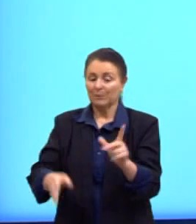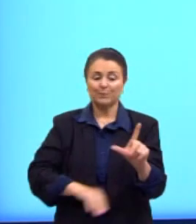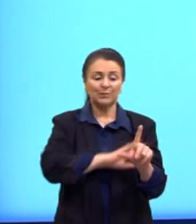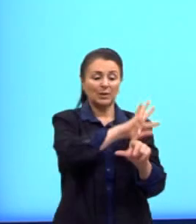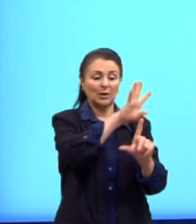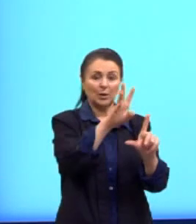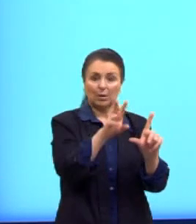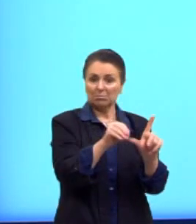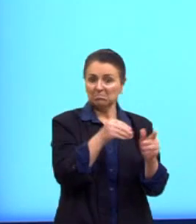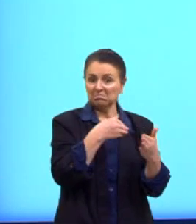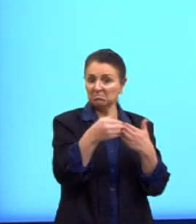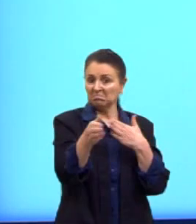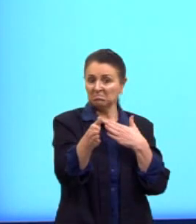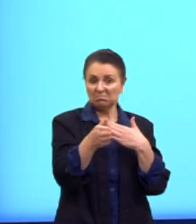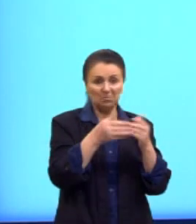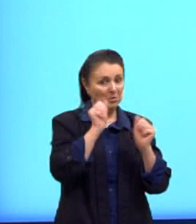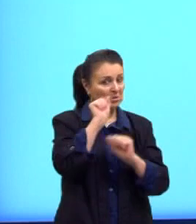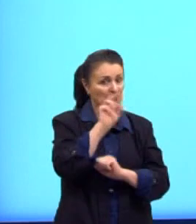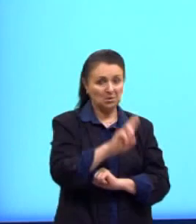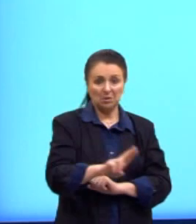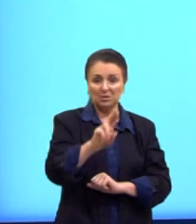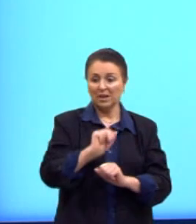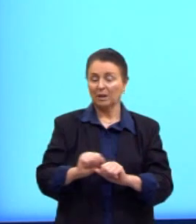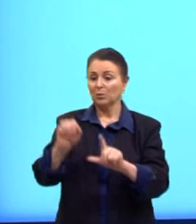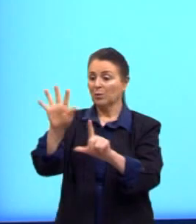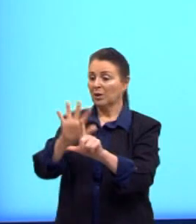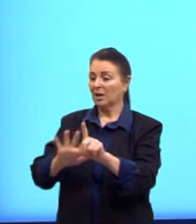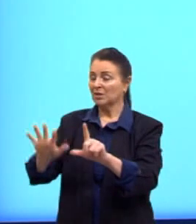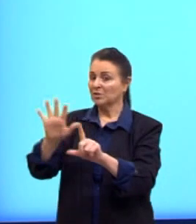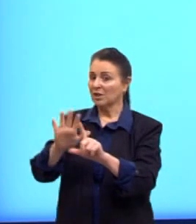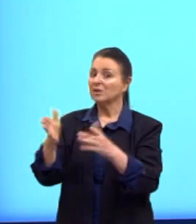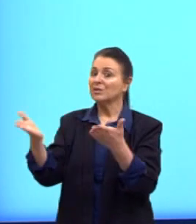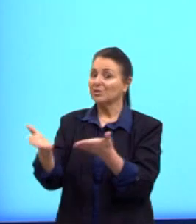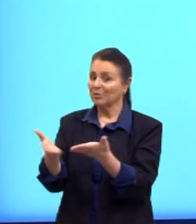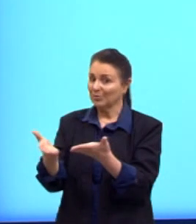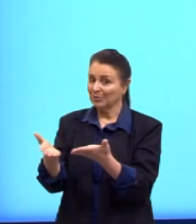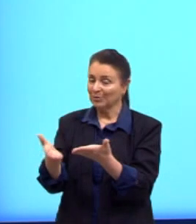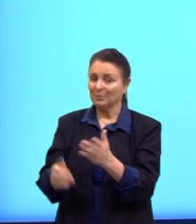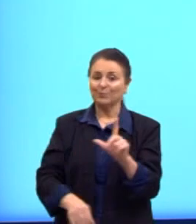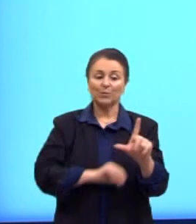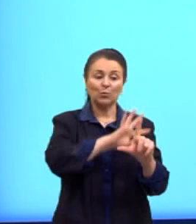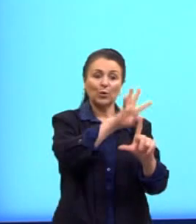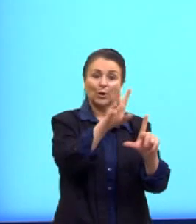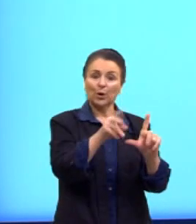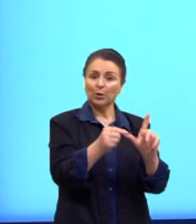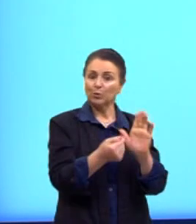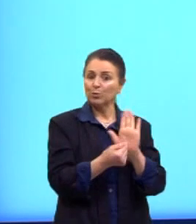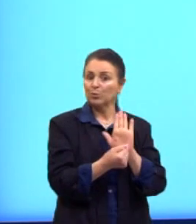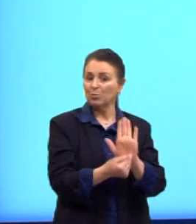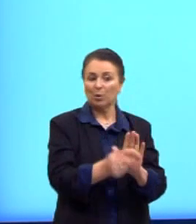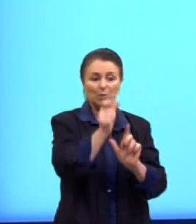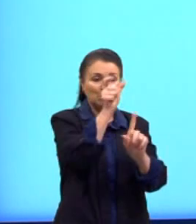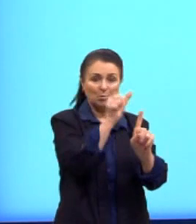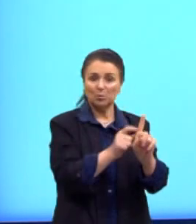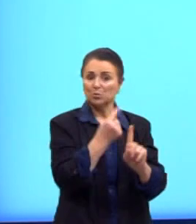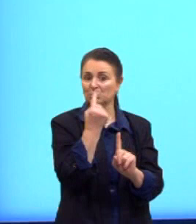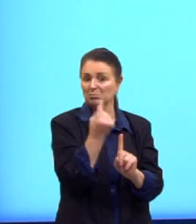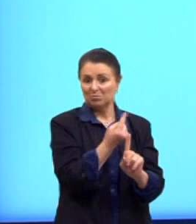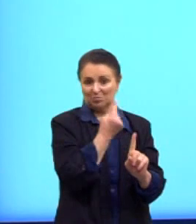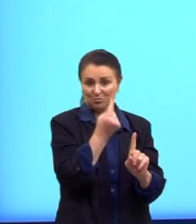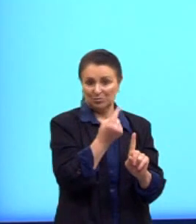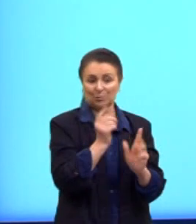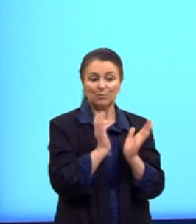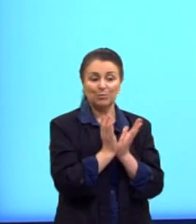usado em qualquer época. A charge é um tema atual. O cartoon não retrata uma pessoa de maneira isolada, mas a